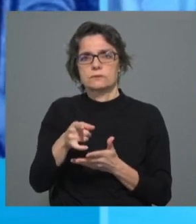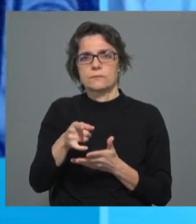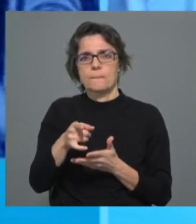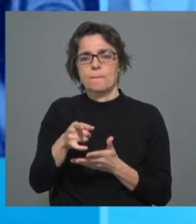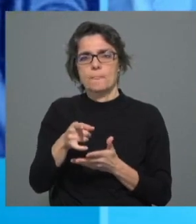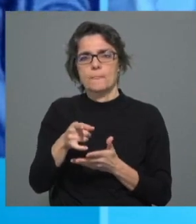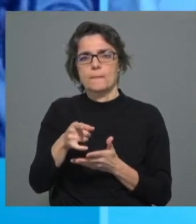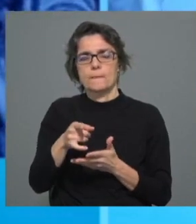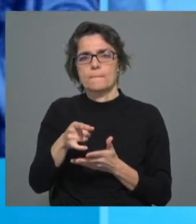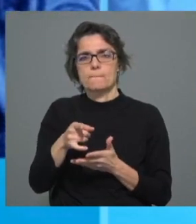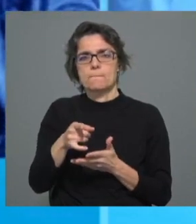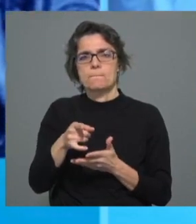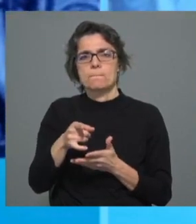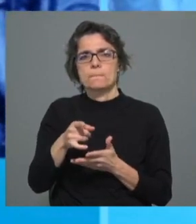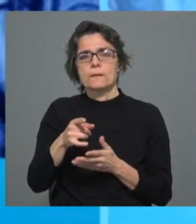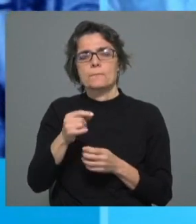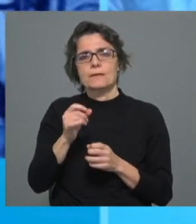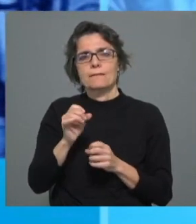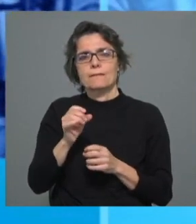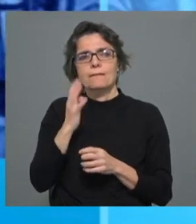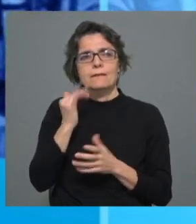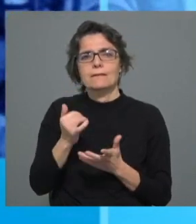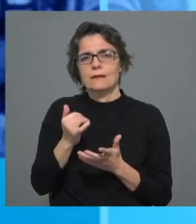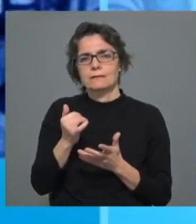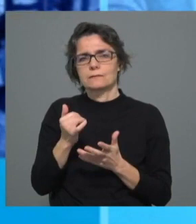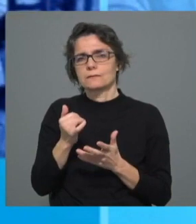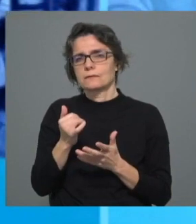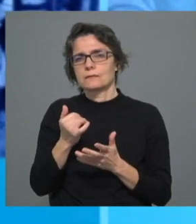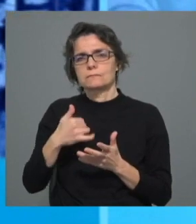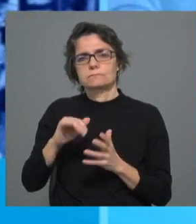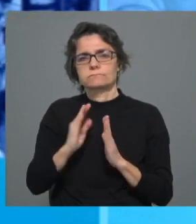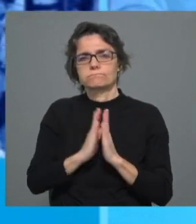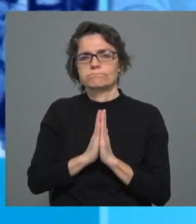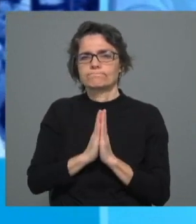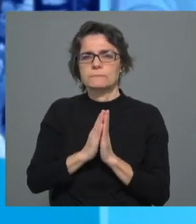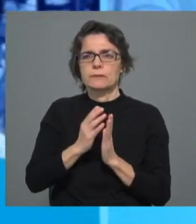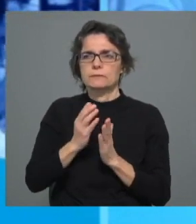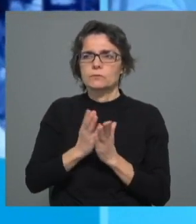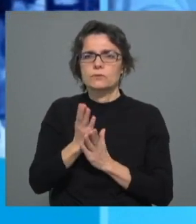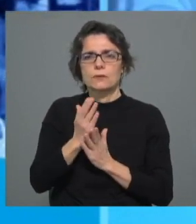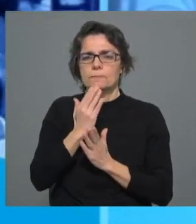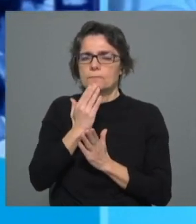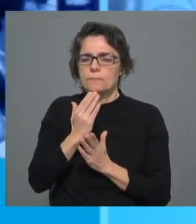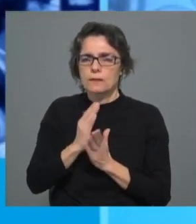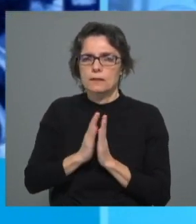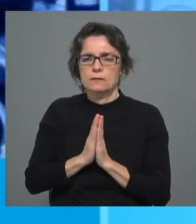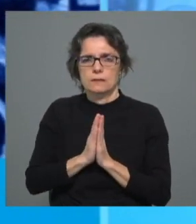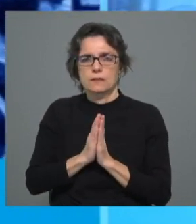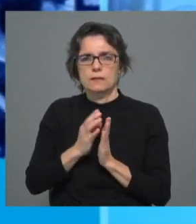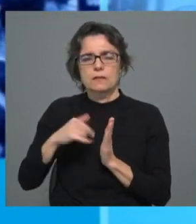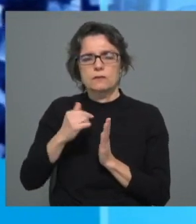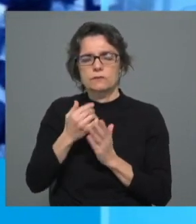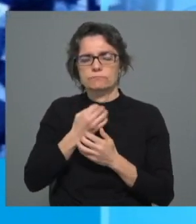digamos, no meu caso, a fé e a grandidão que tenho pela Igreja. Aliás, em todas as missas